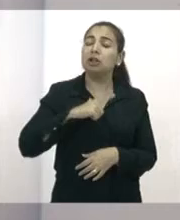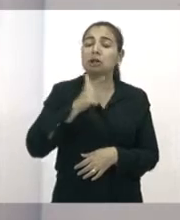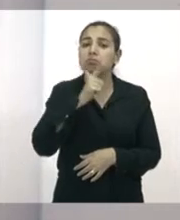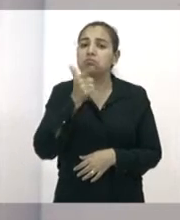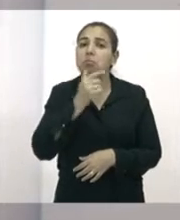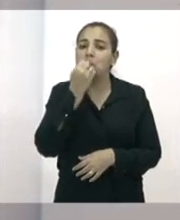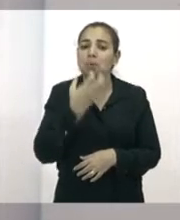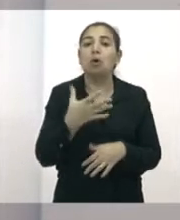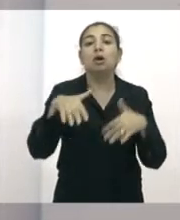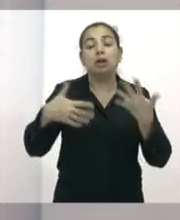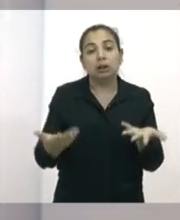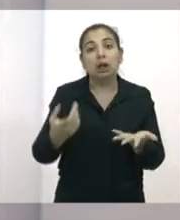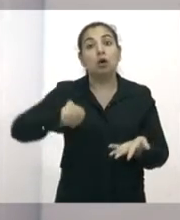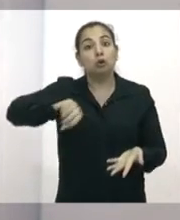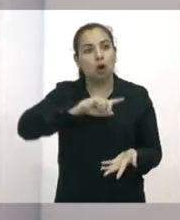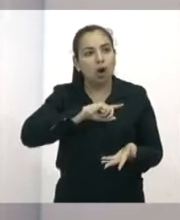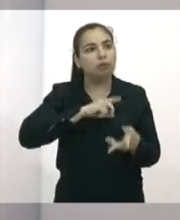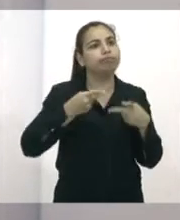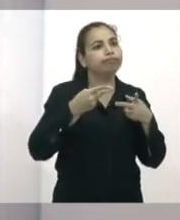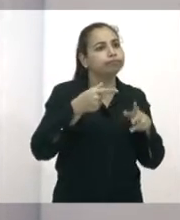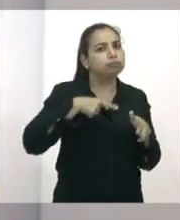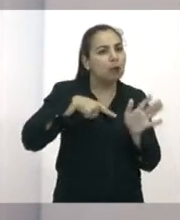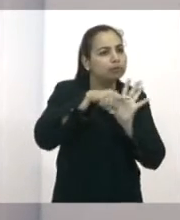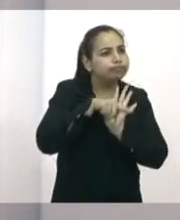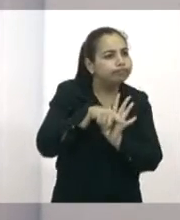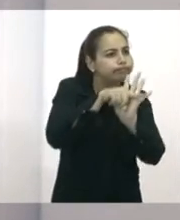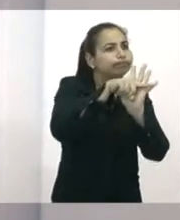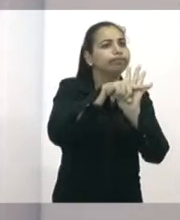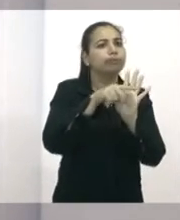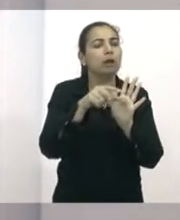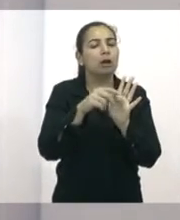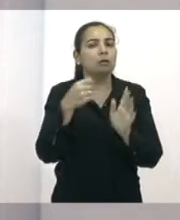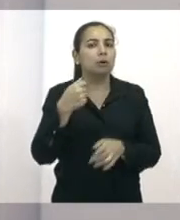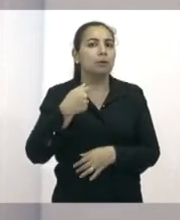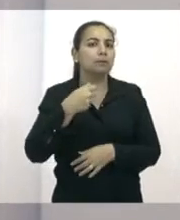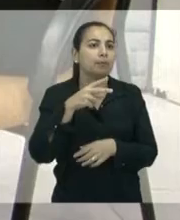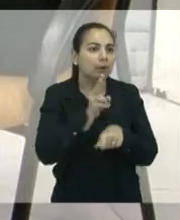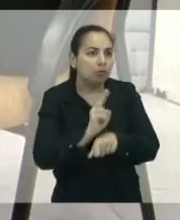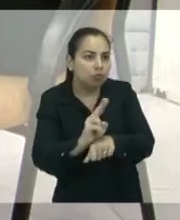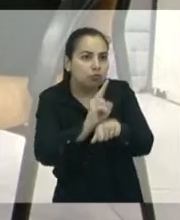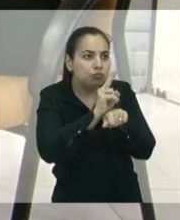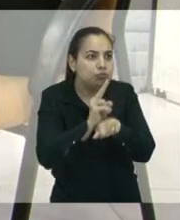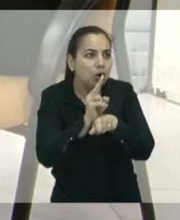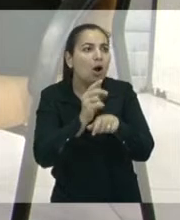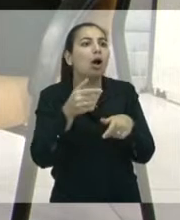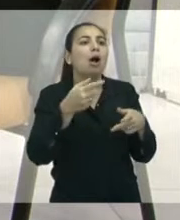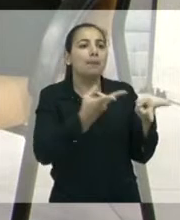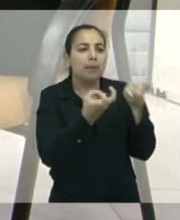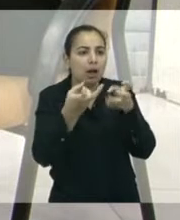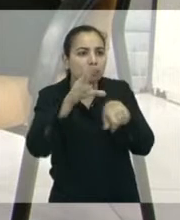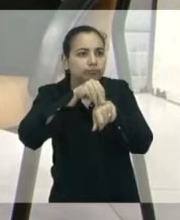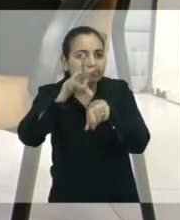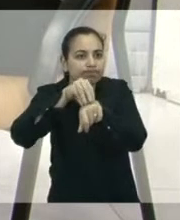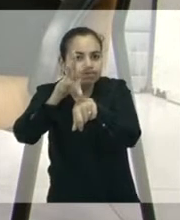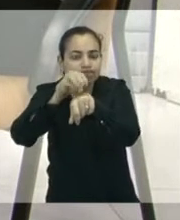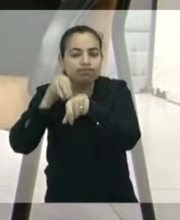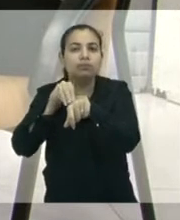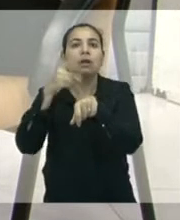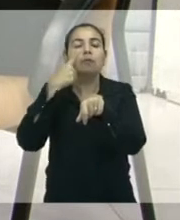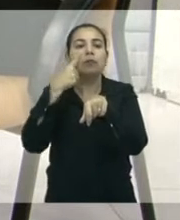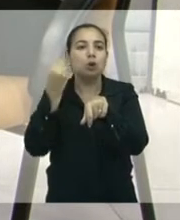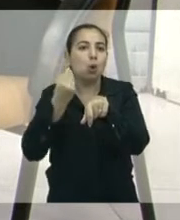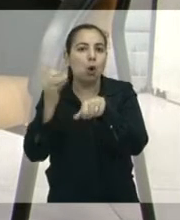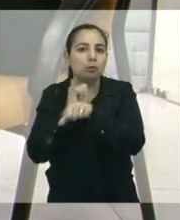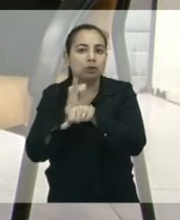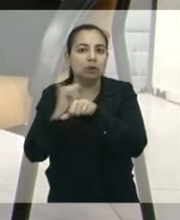são fiscalizações que dão resultados, porque mostram realmente as deficiências do poder público, no intuito de que elas possam ser melhoradas,